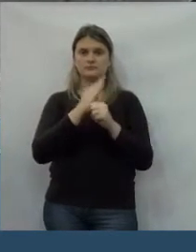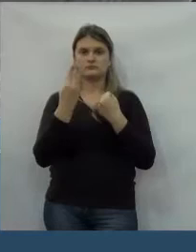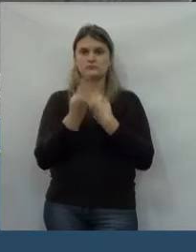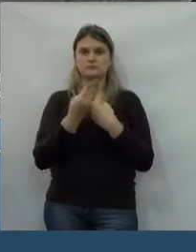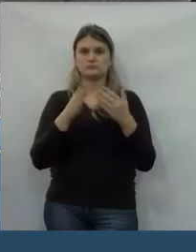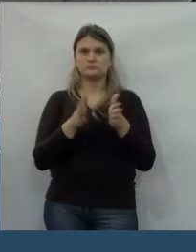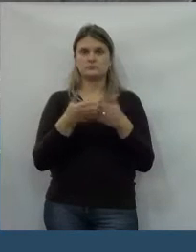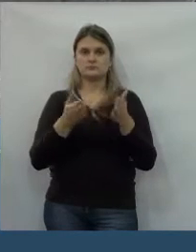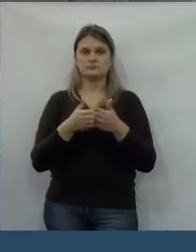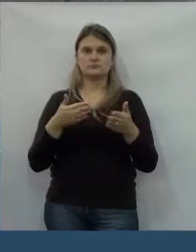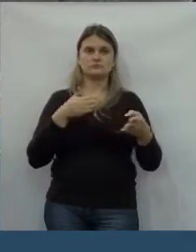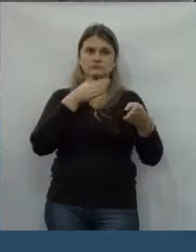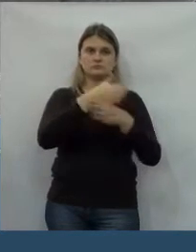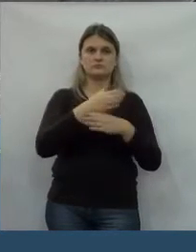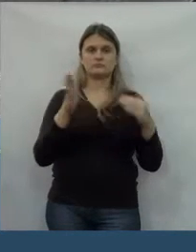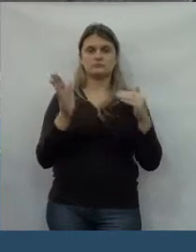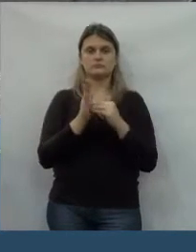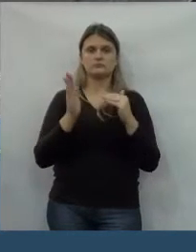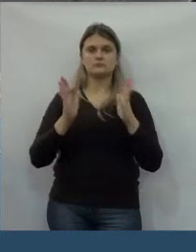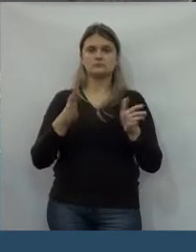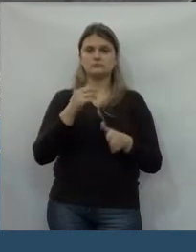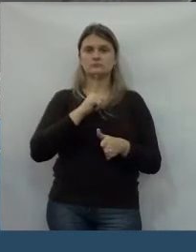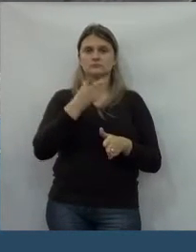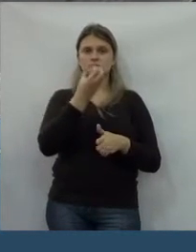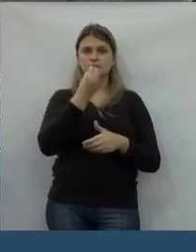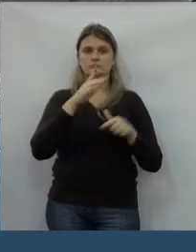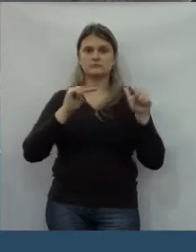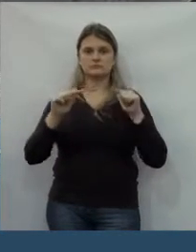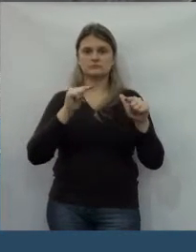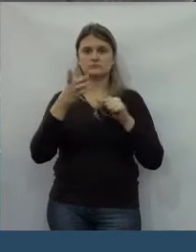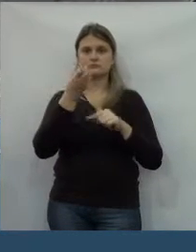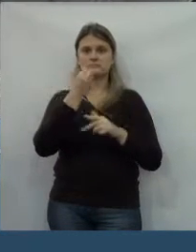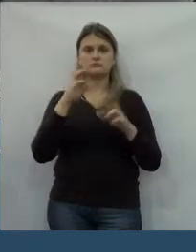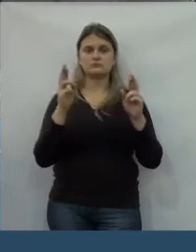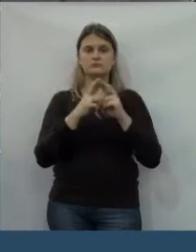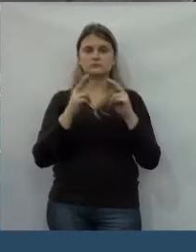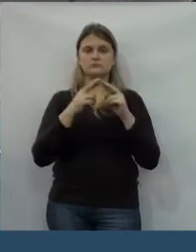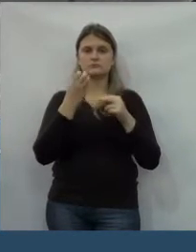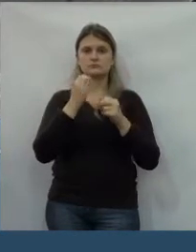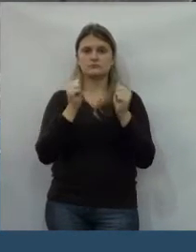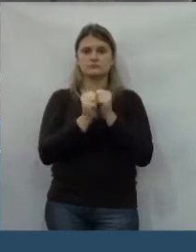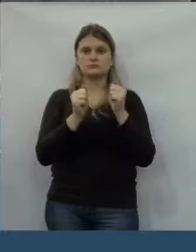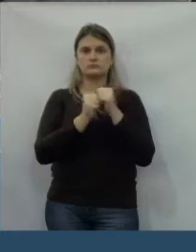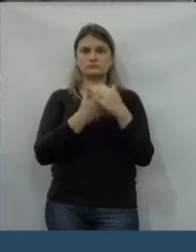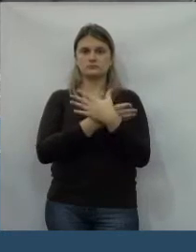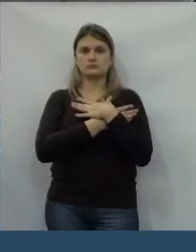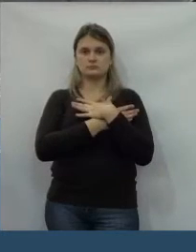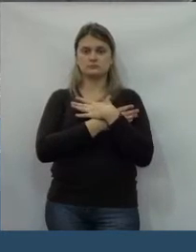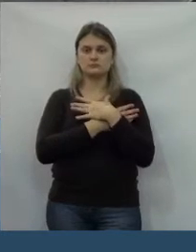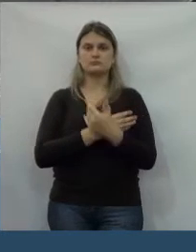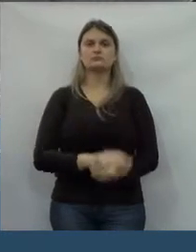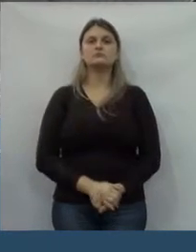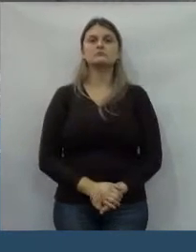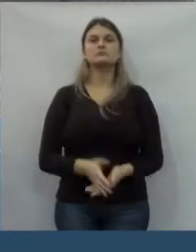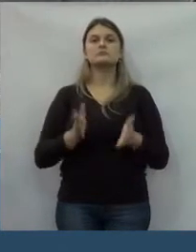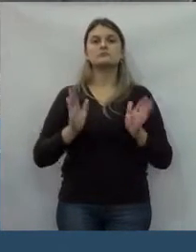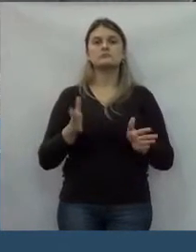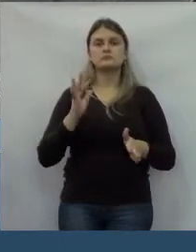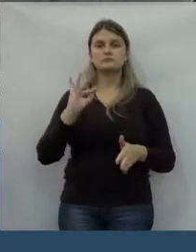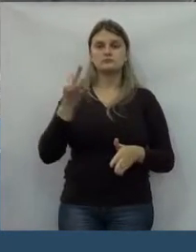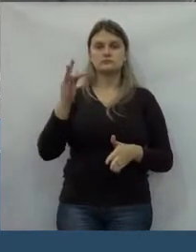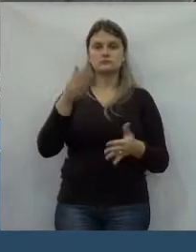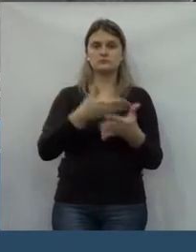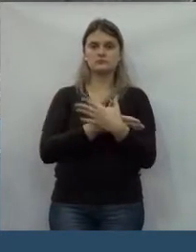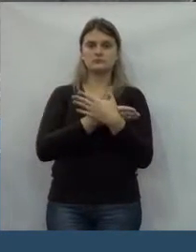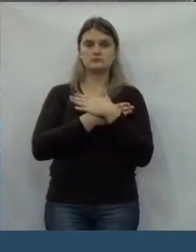carentes, e até hoje temos um bom trabalho, um bom relacionamento com a Uniguaçu. A Uniguaçu, para